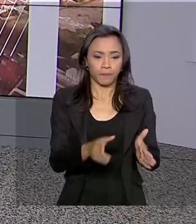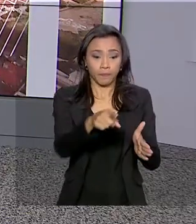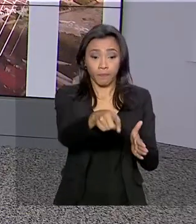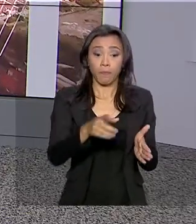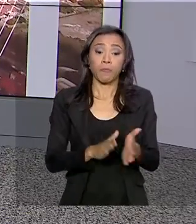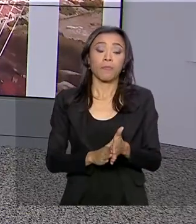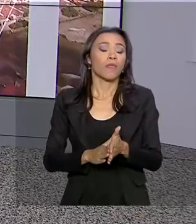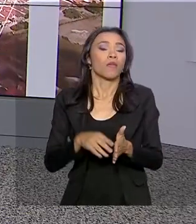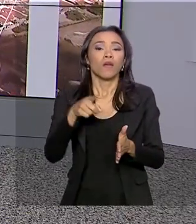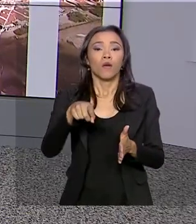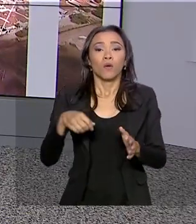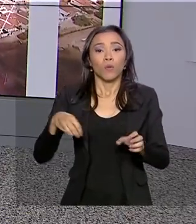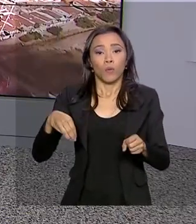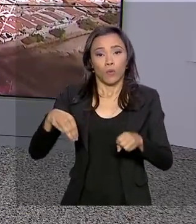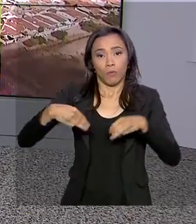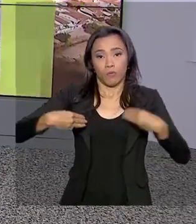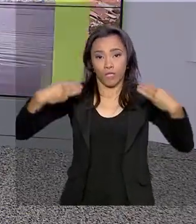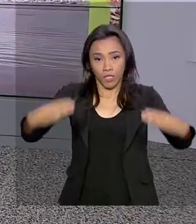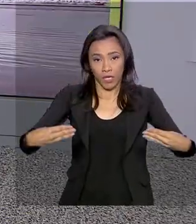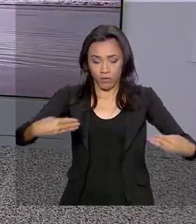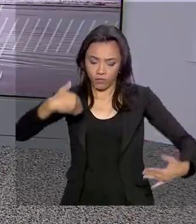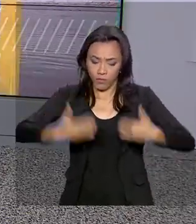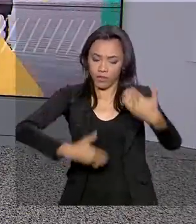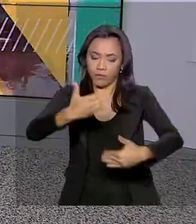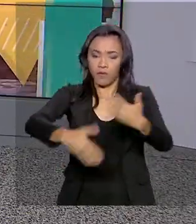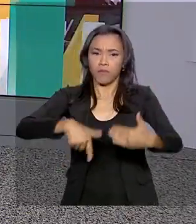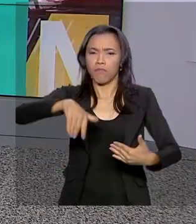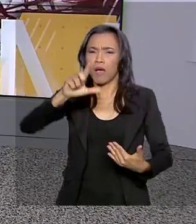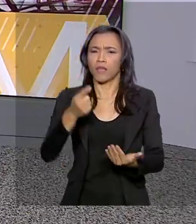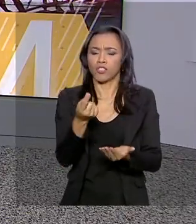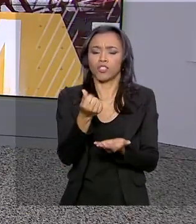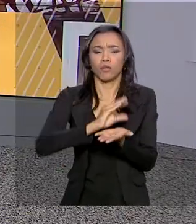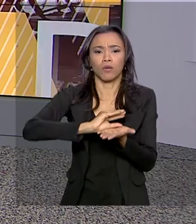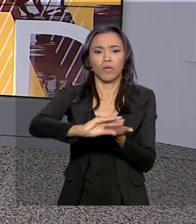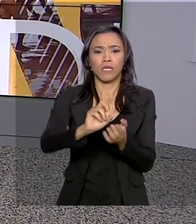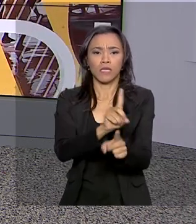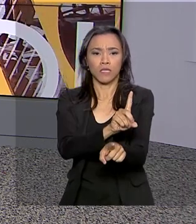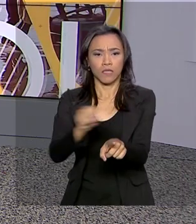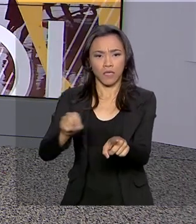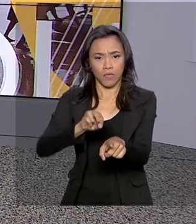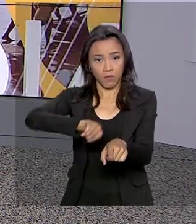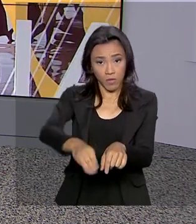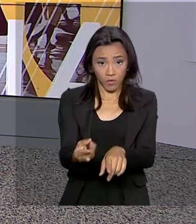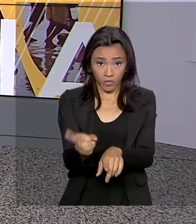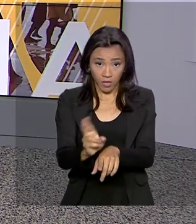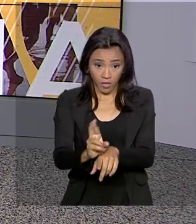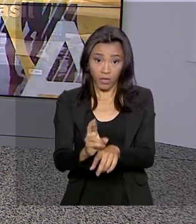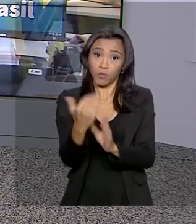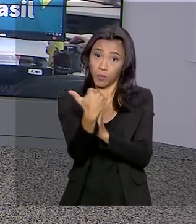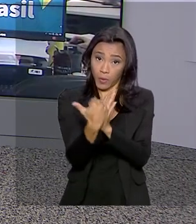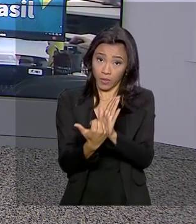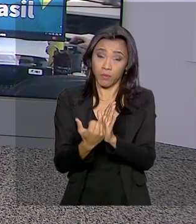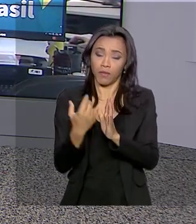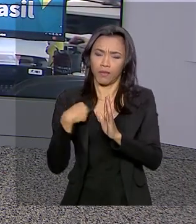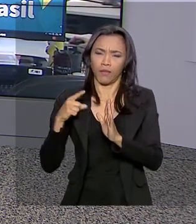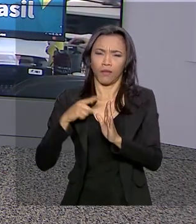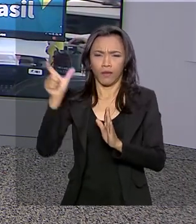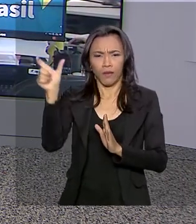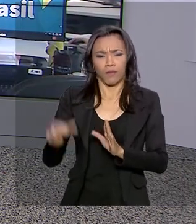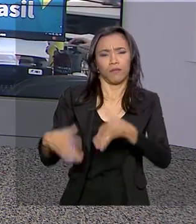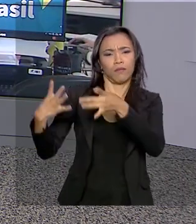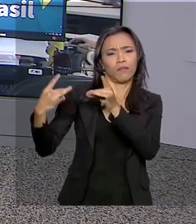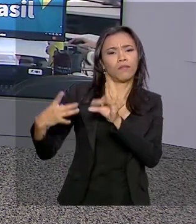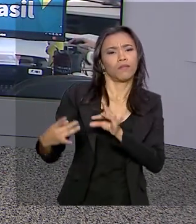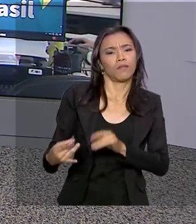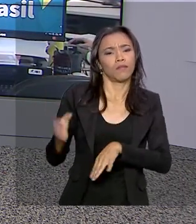Desenvolvimento Regional repassou mais de 100 milhões de reais para o programa Minha Casa Minha Vida. A repórter Priscila Terezo tem os detalhes ao vivo